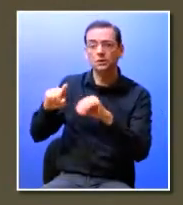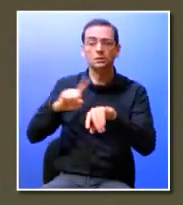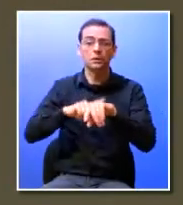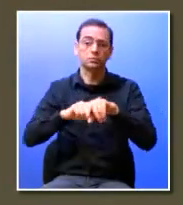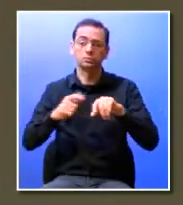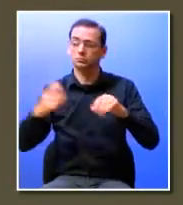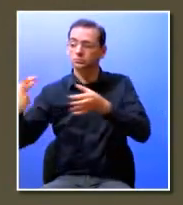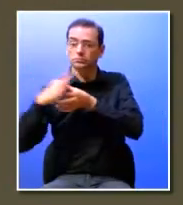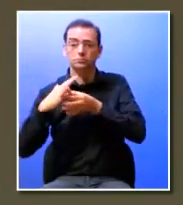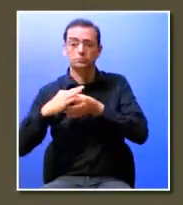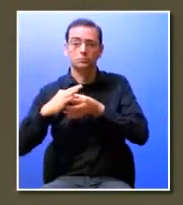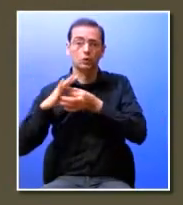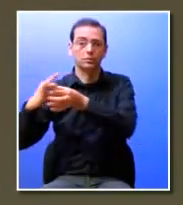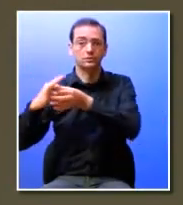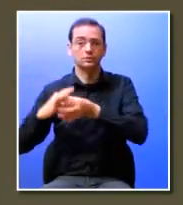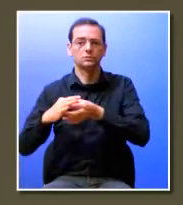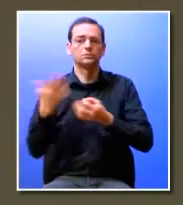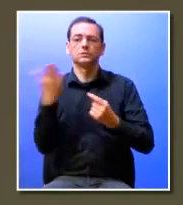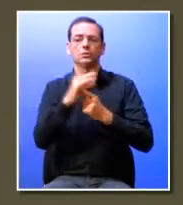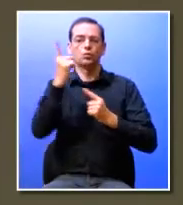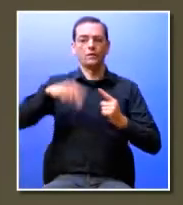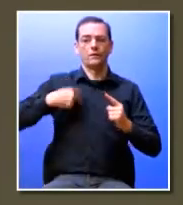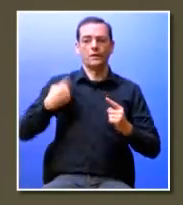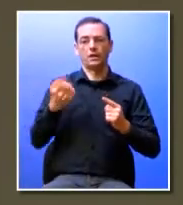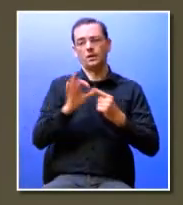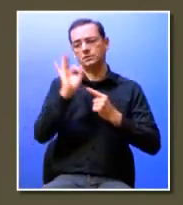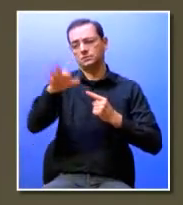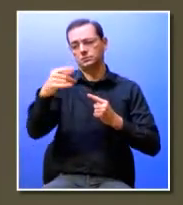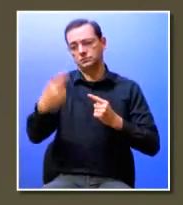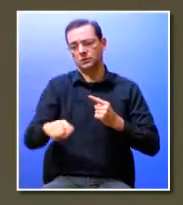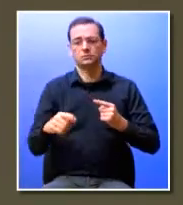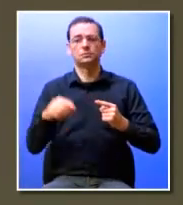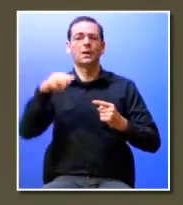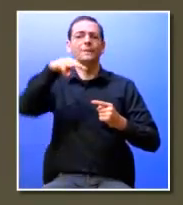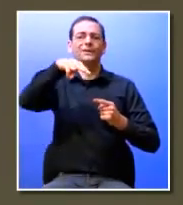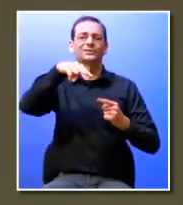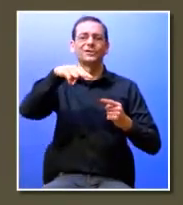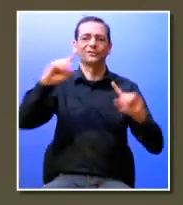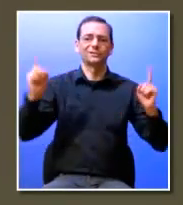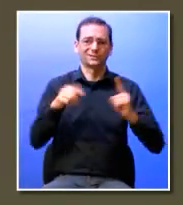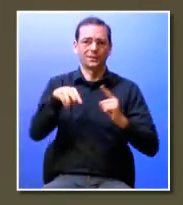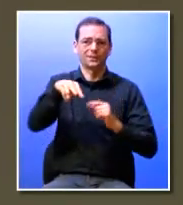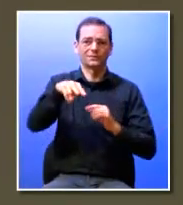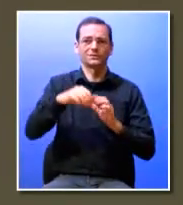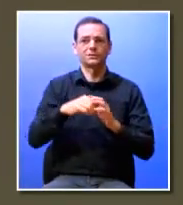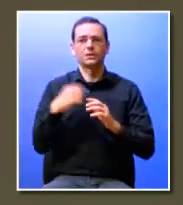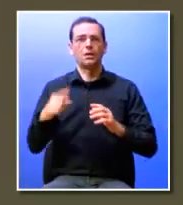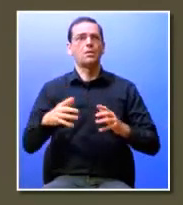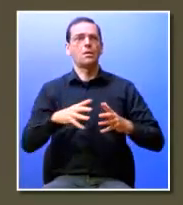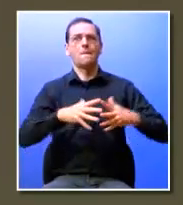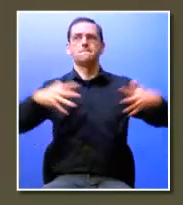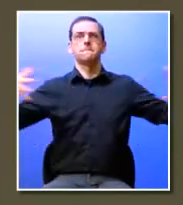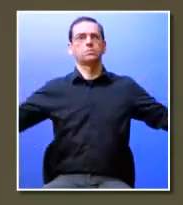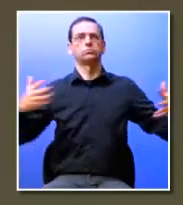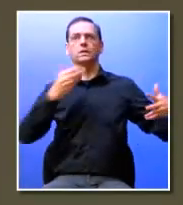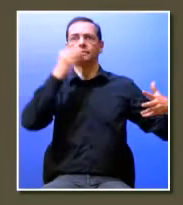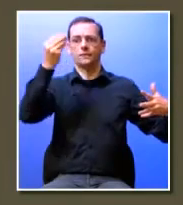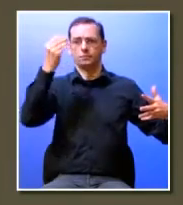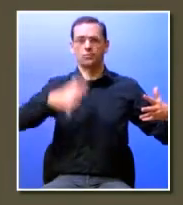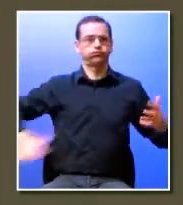nós temos inúmeras iniciativas como podem imaginar uma empresa com a estrutura de uma Microsoft com a dimensão de uma Microsoft